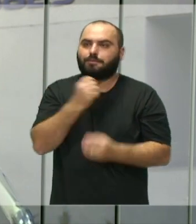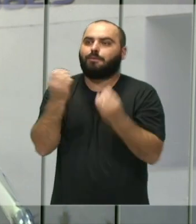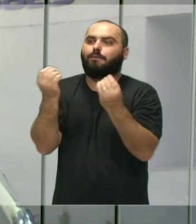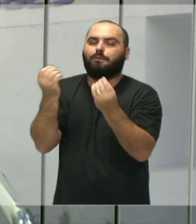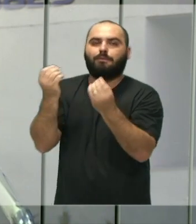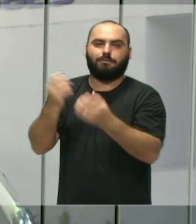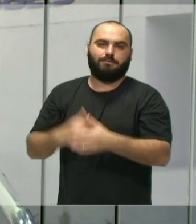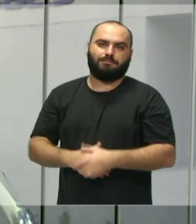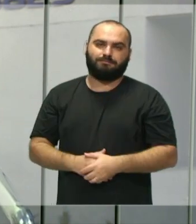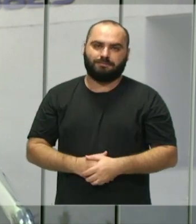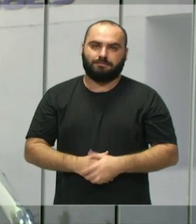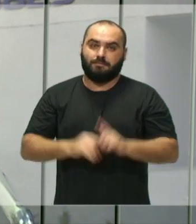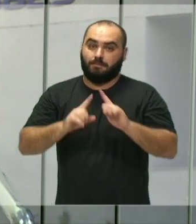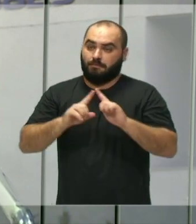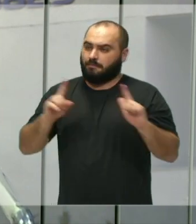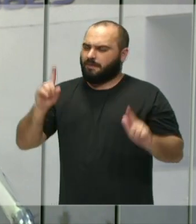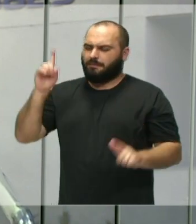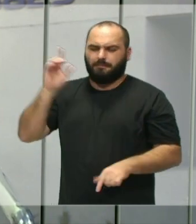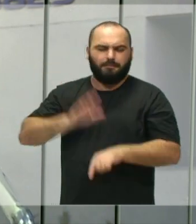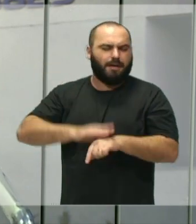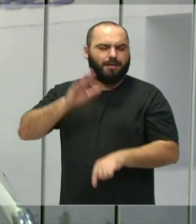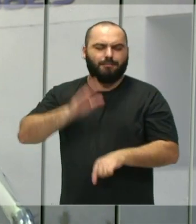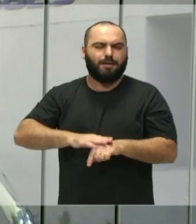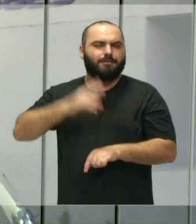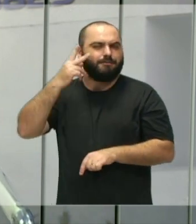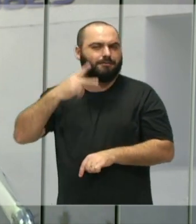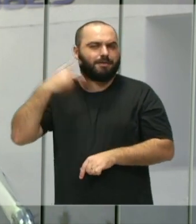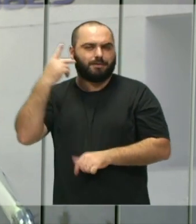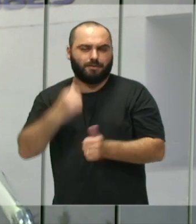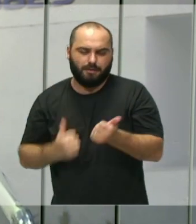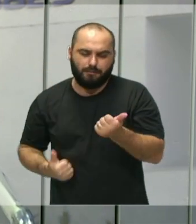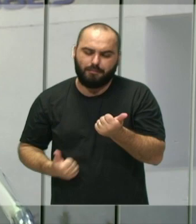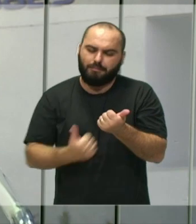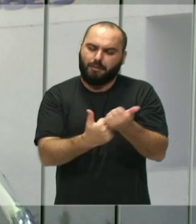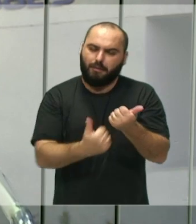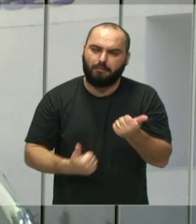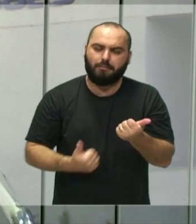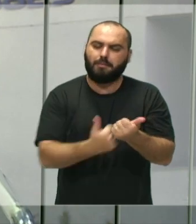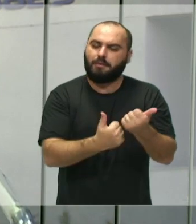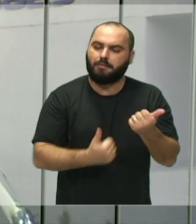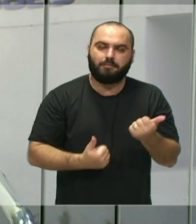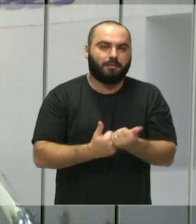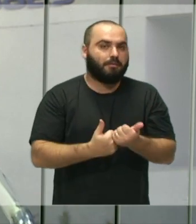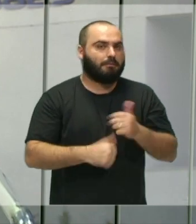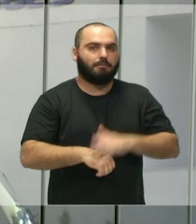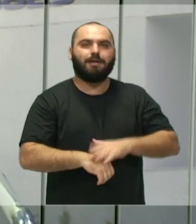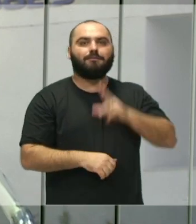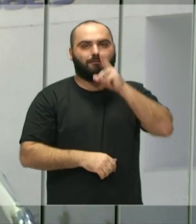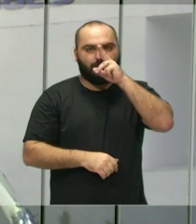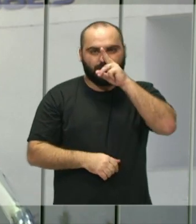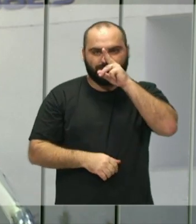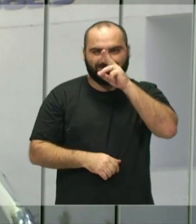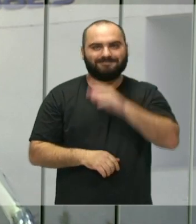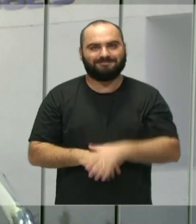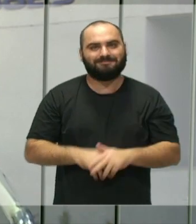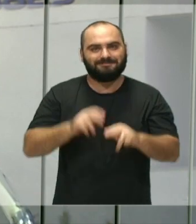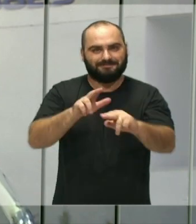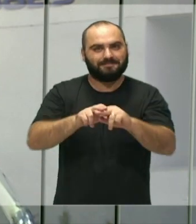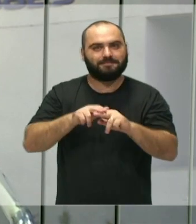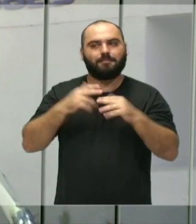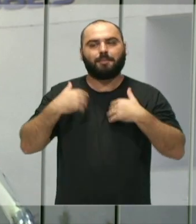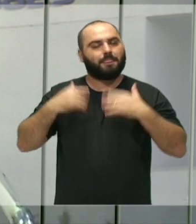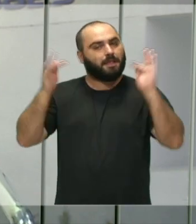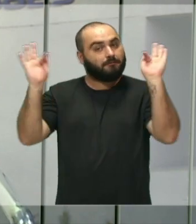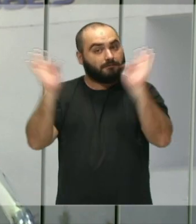Mas quanto mais vereadores apoiando a causa, mais a causa ganha. Então, eu fico muito feliz agora que os outros